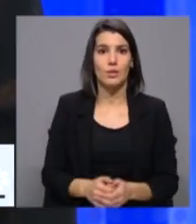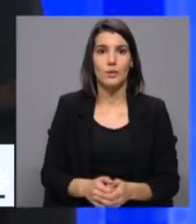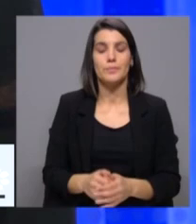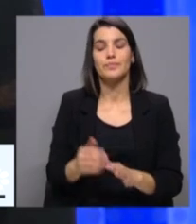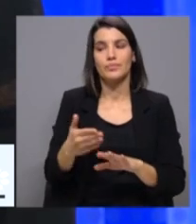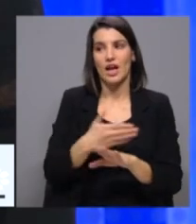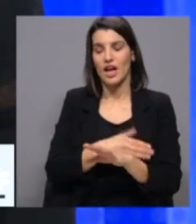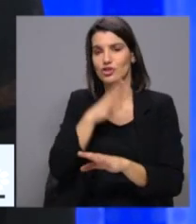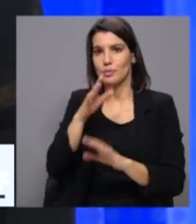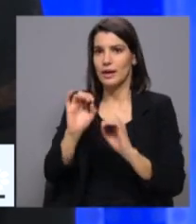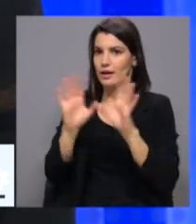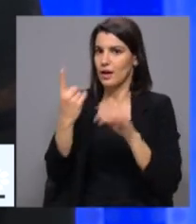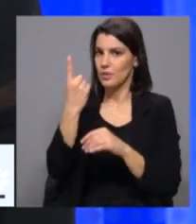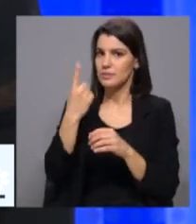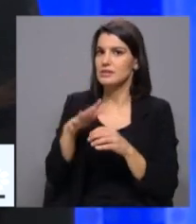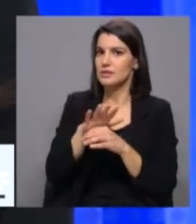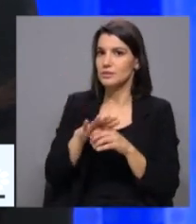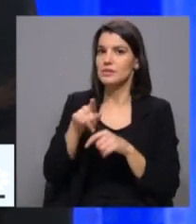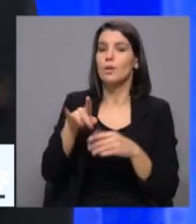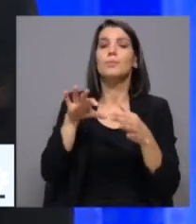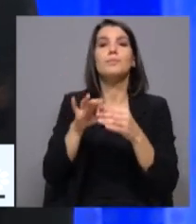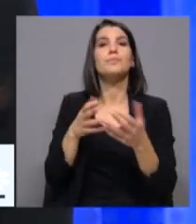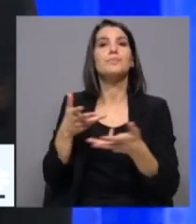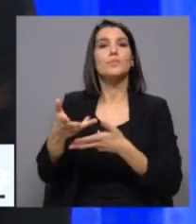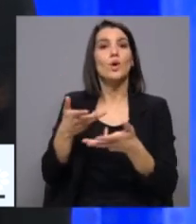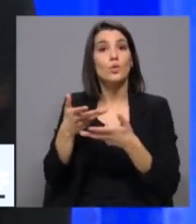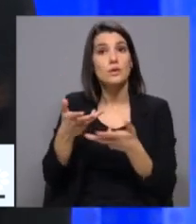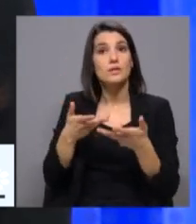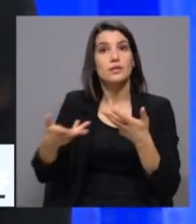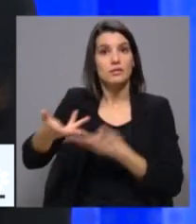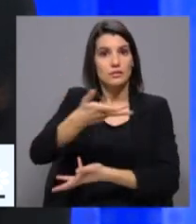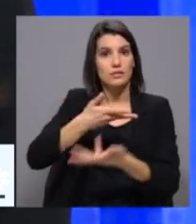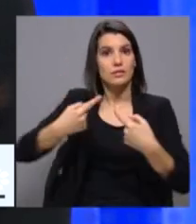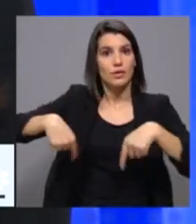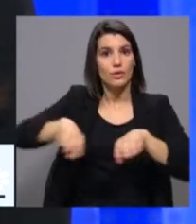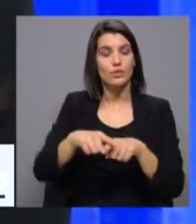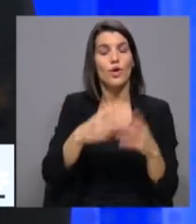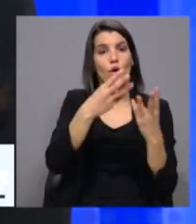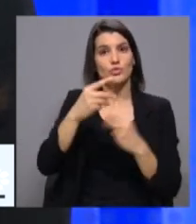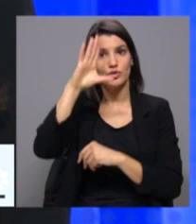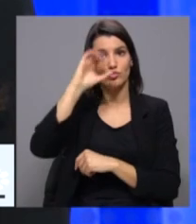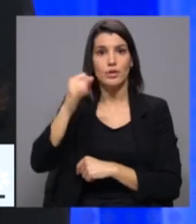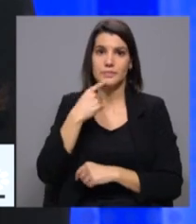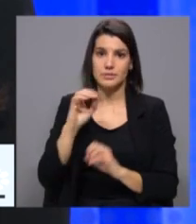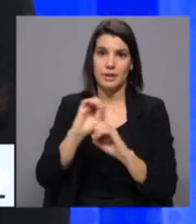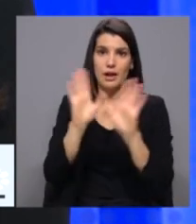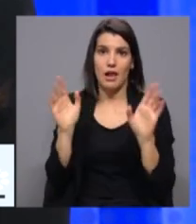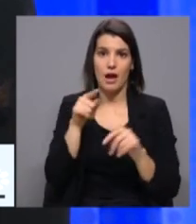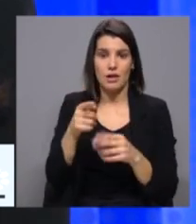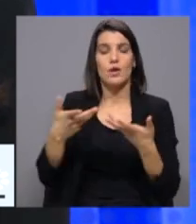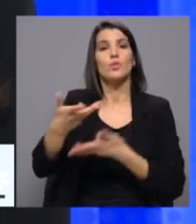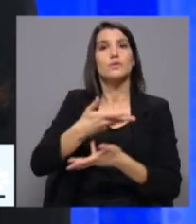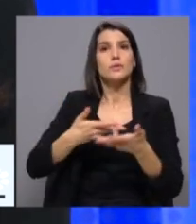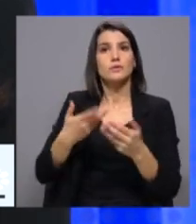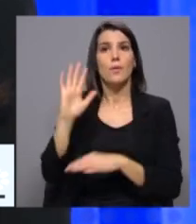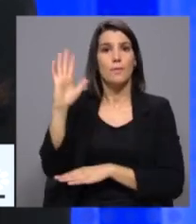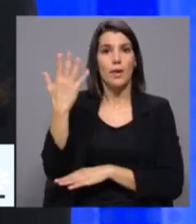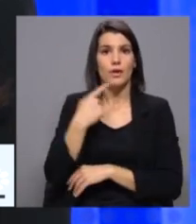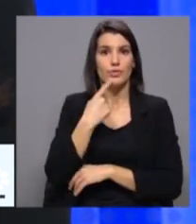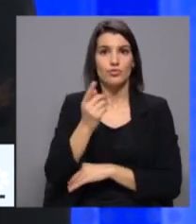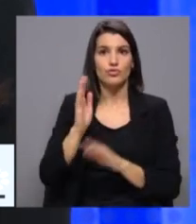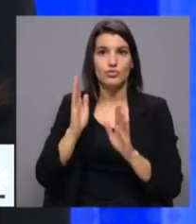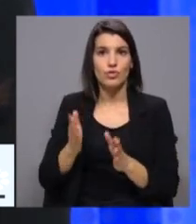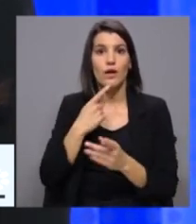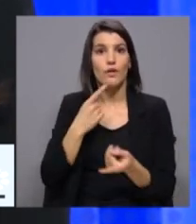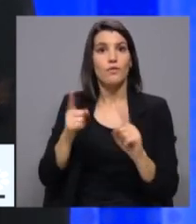só esclarecer aqui uma questão. No âmbito da negociação do Orçamento do Estado, ficou claro, e essa resultou da negociação do PAN, que a